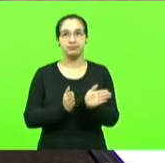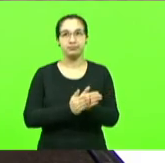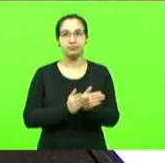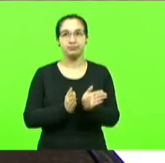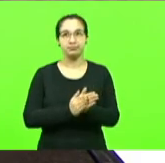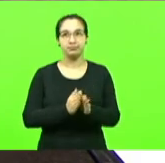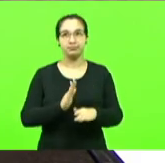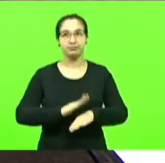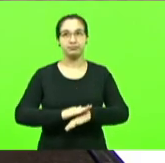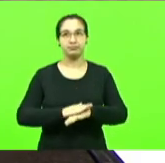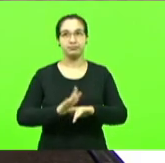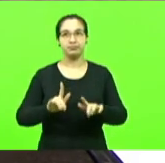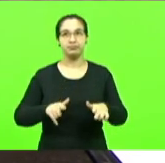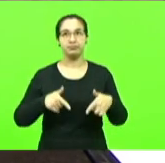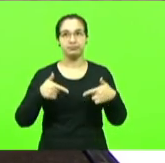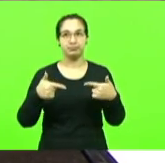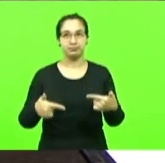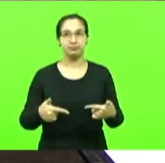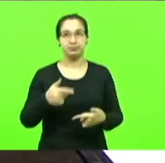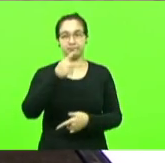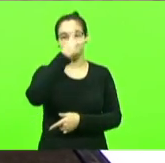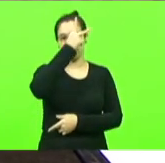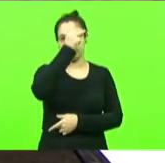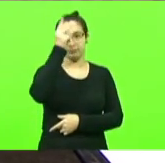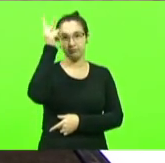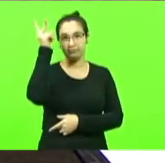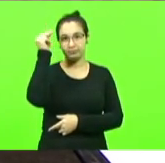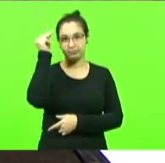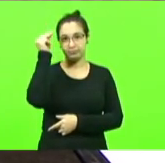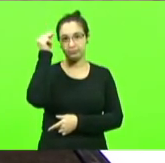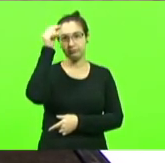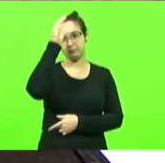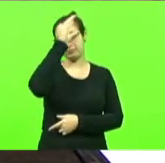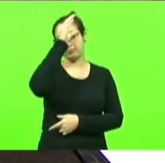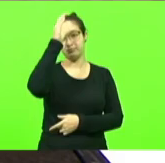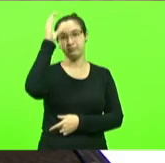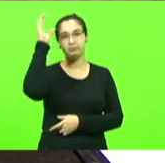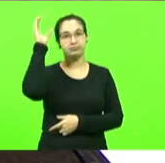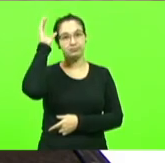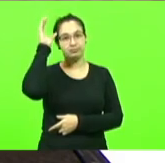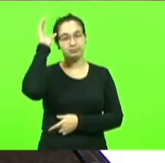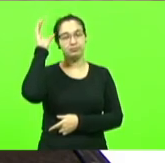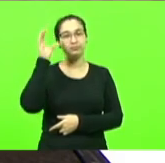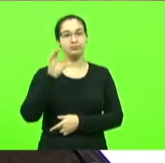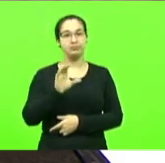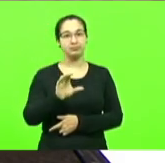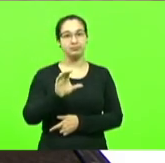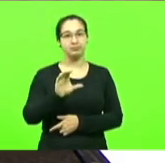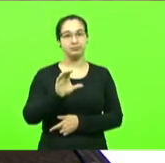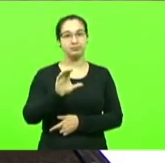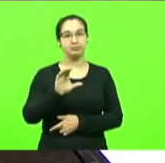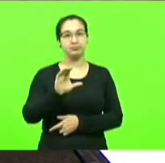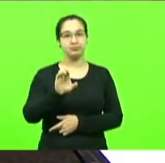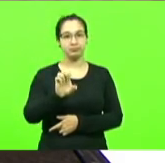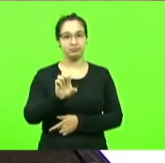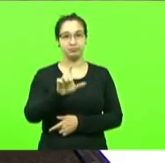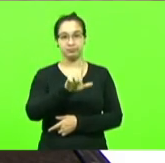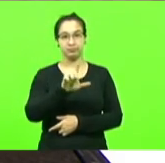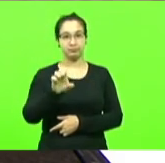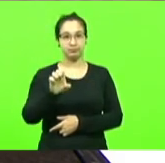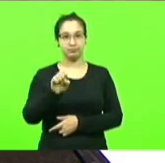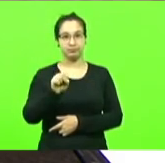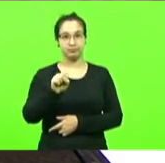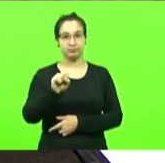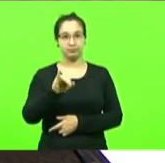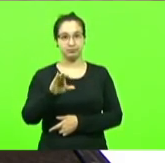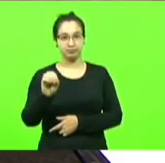do prefeito de Criciúma Clésio Salvaro pela demissão de um professor